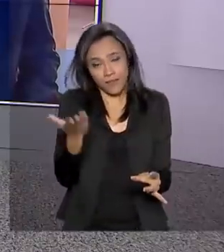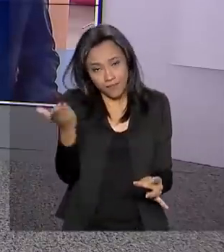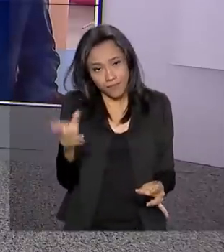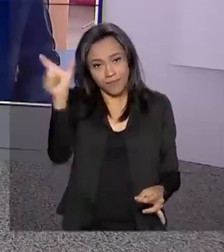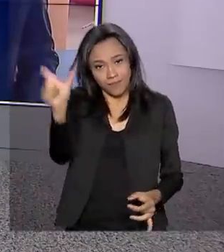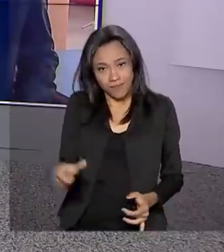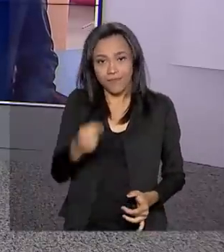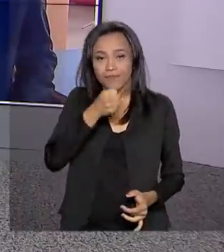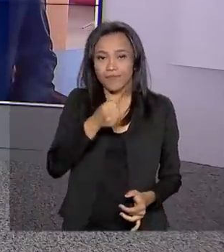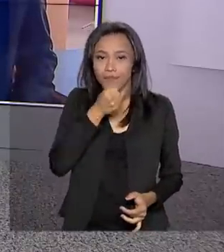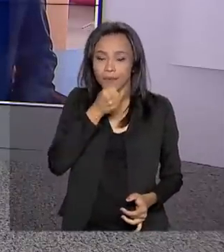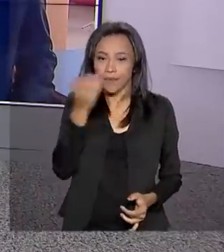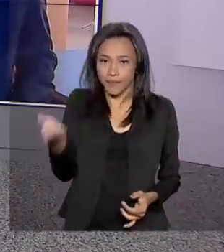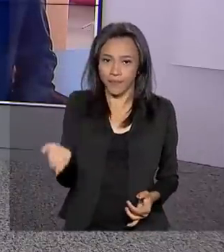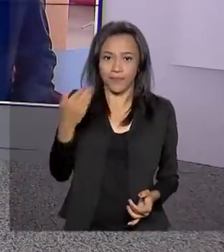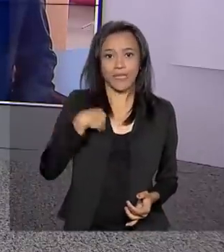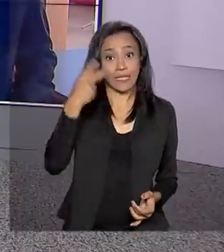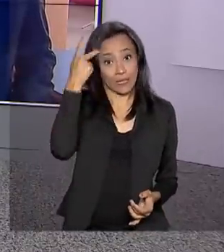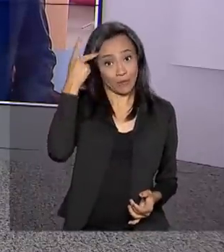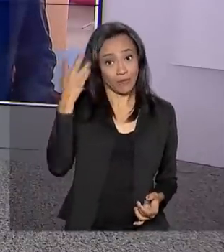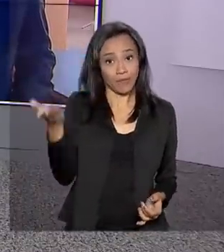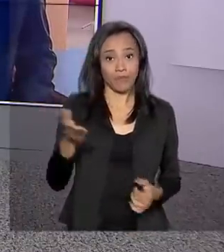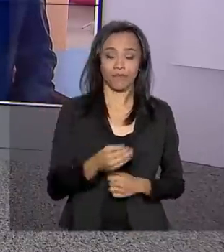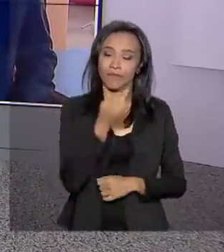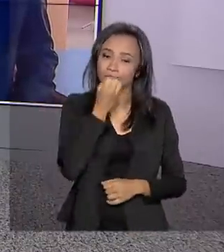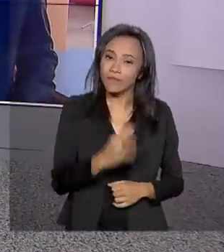Ferraz traz direto de São Paulo. Oi, Ricardo, bom dia.